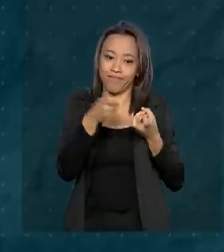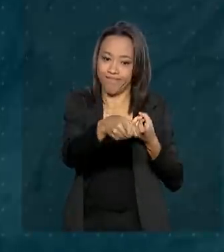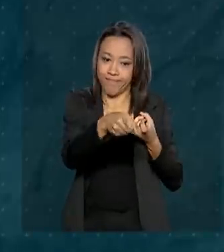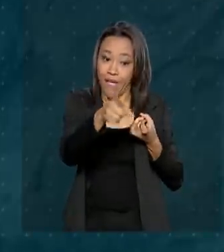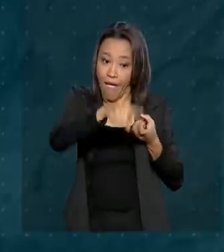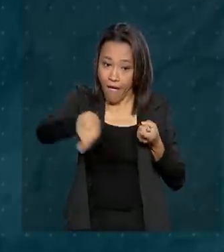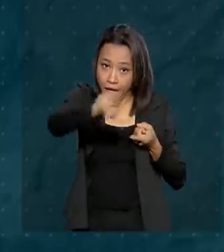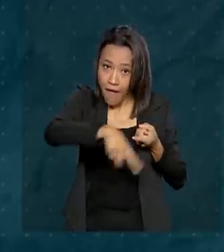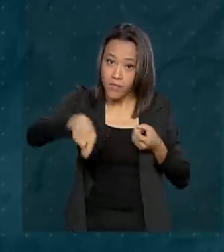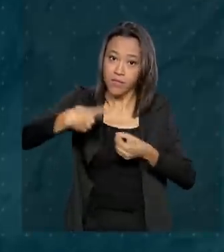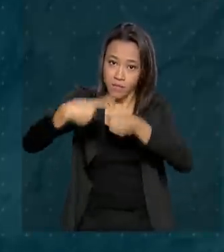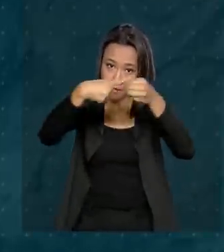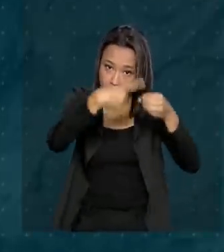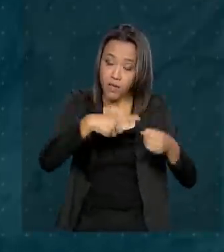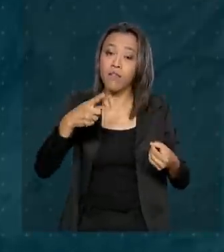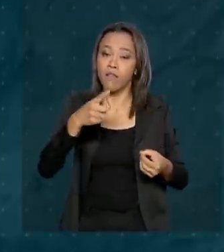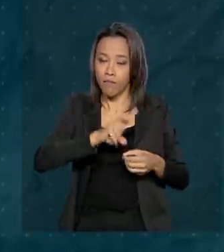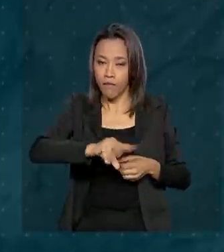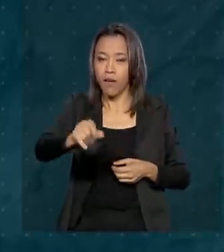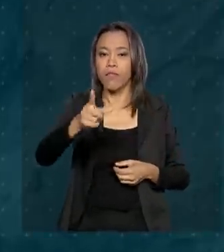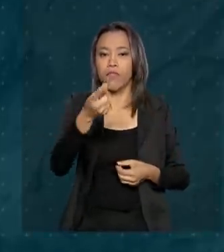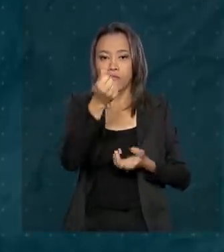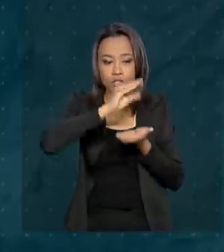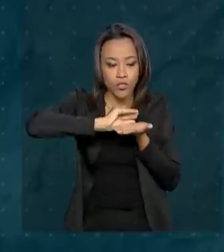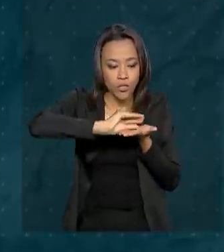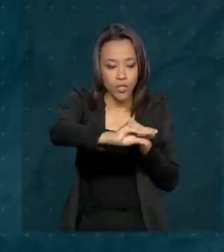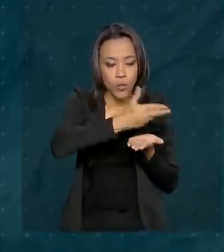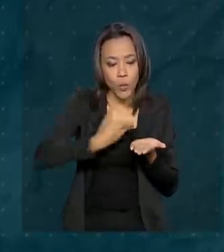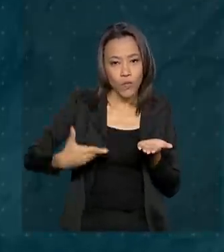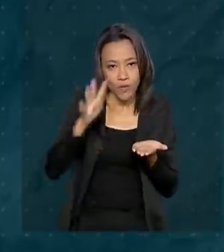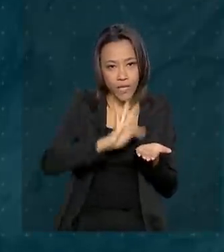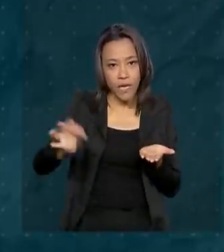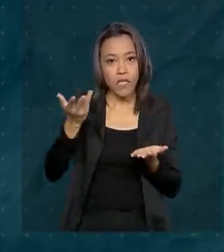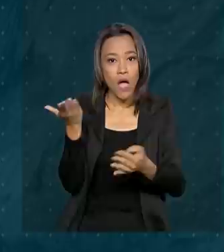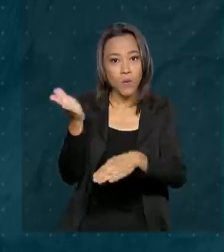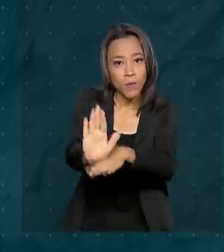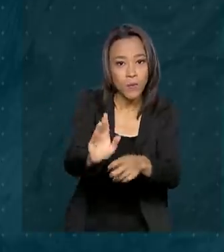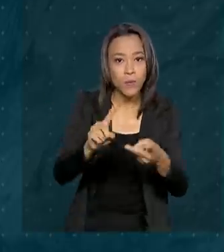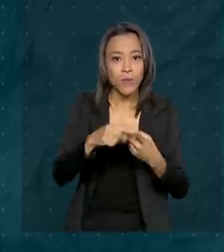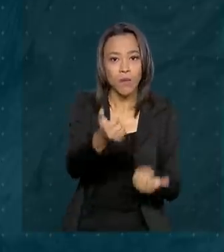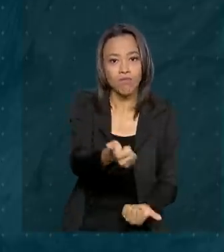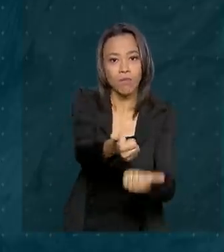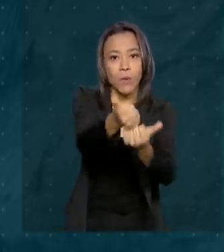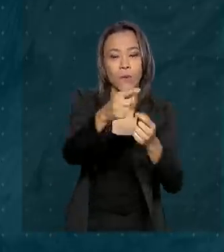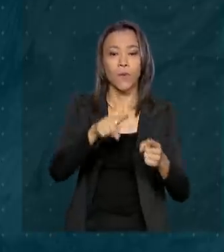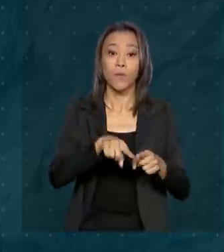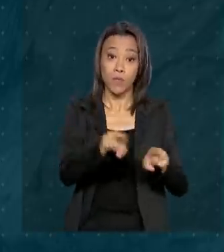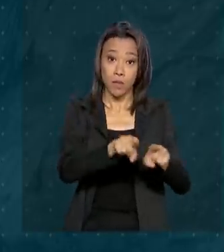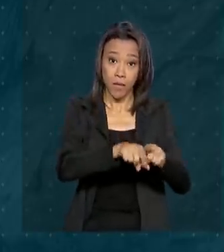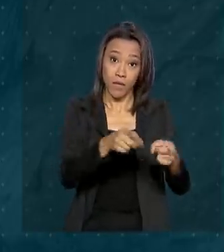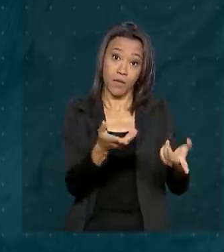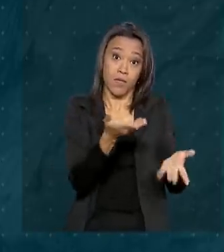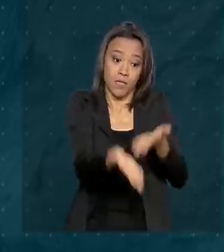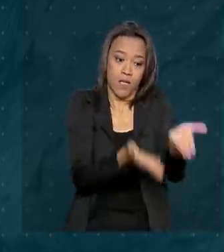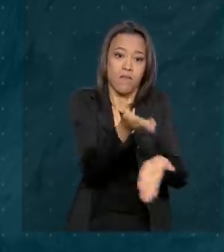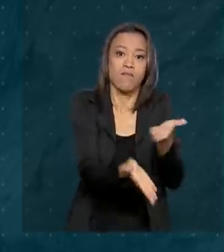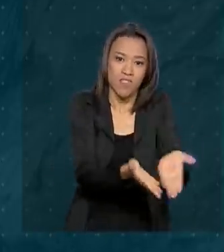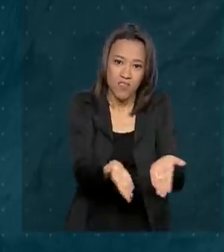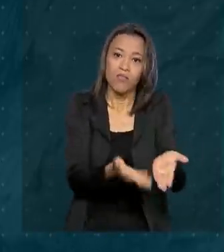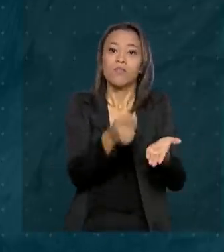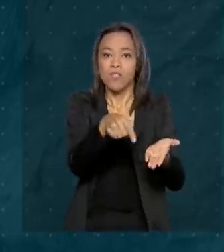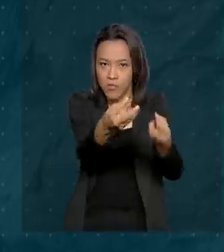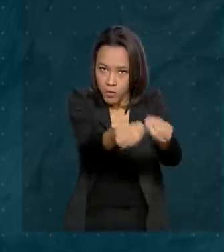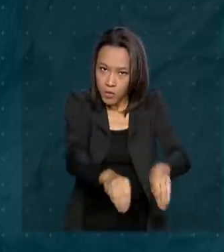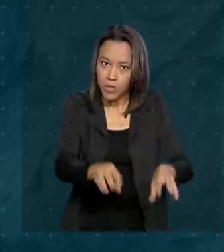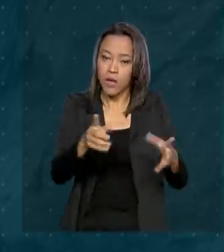vão poder ter acesso a recursos federais para ações de socorro, assistência, reestabelecimento de serviços essenciais e